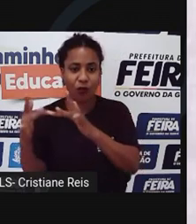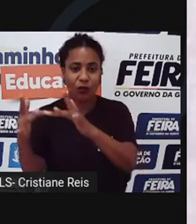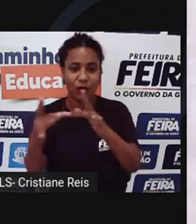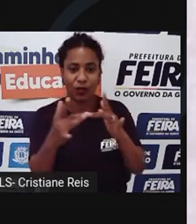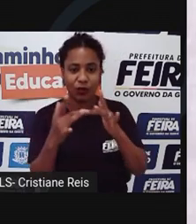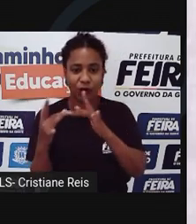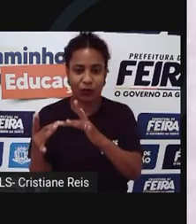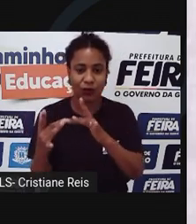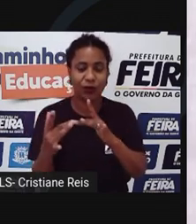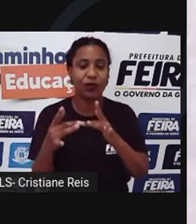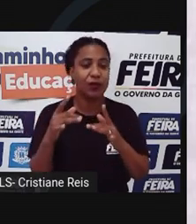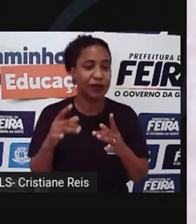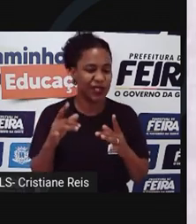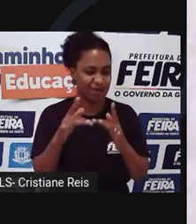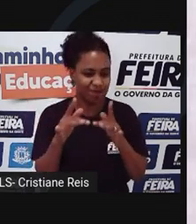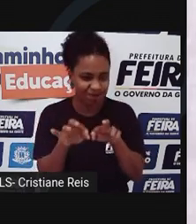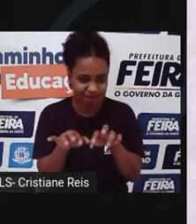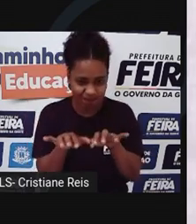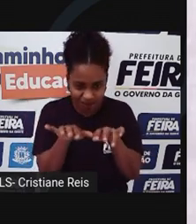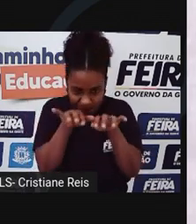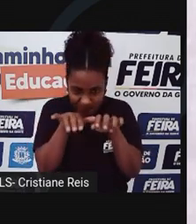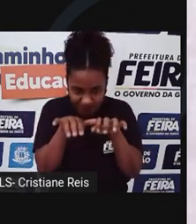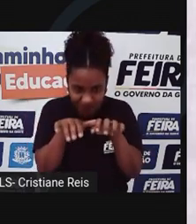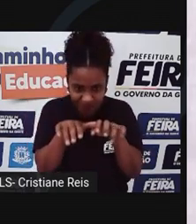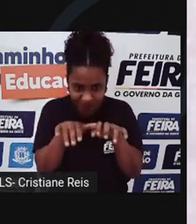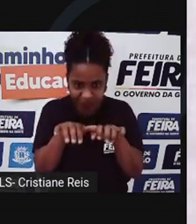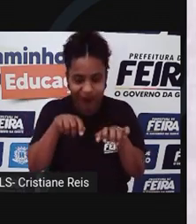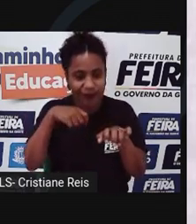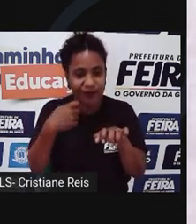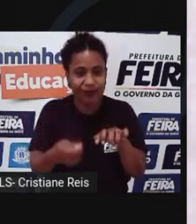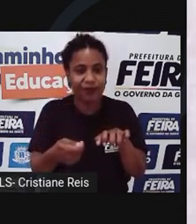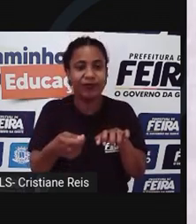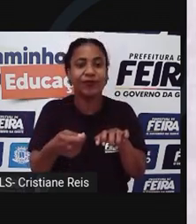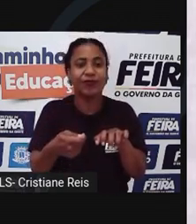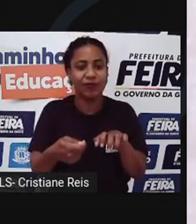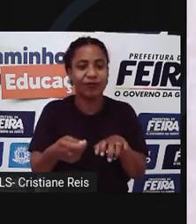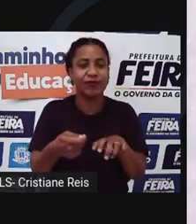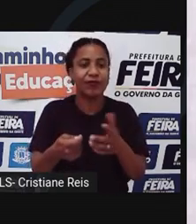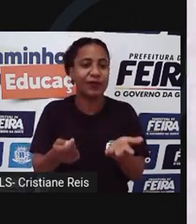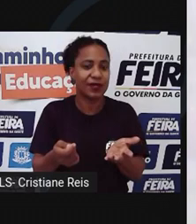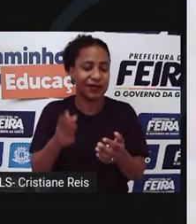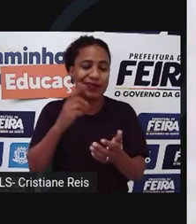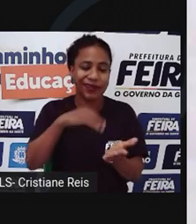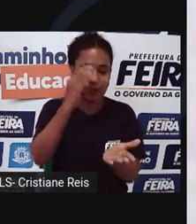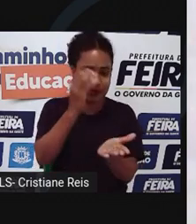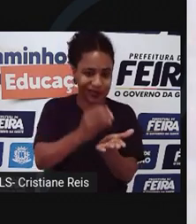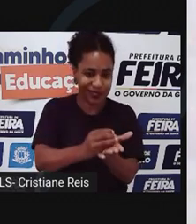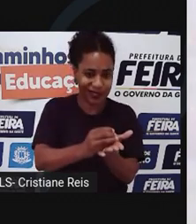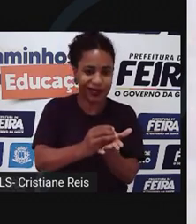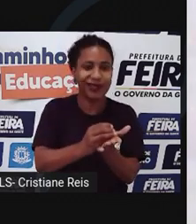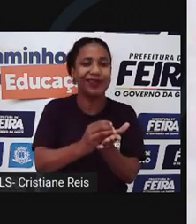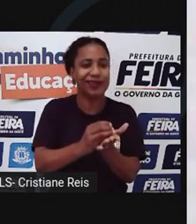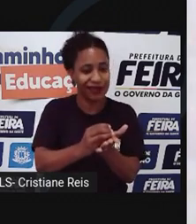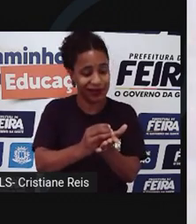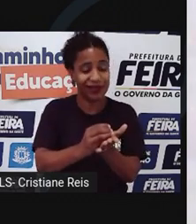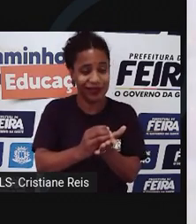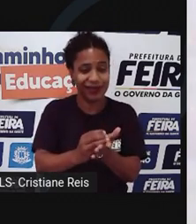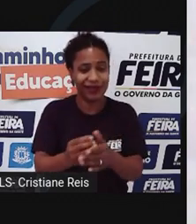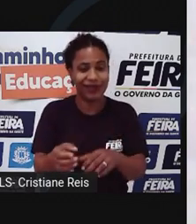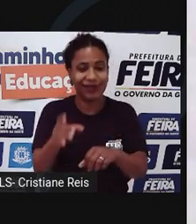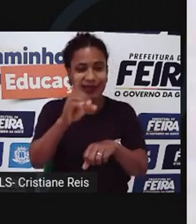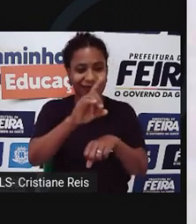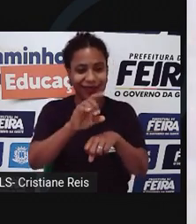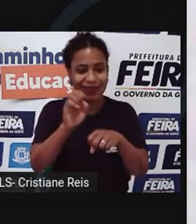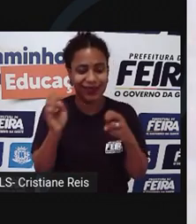base de ataque ou como meio de crime é conhecido como cibercrime. Outros termos que se